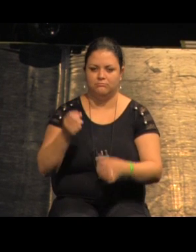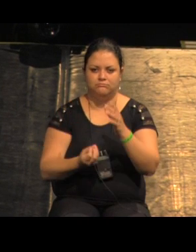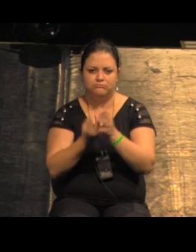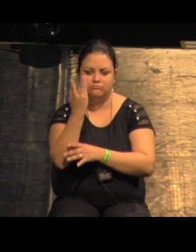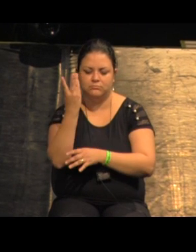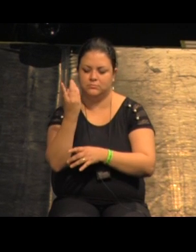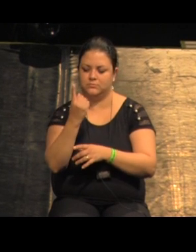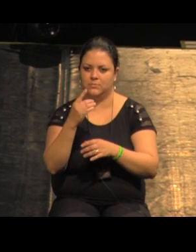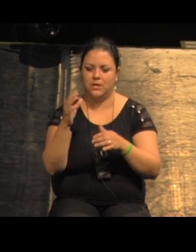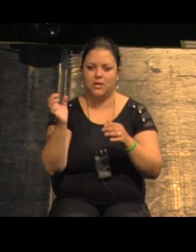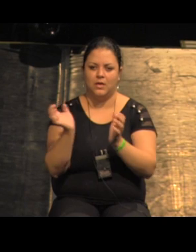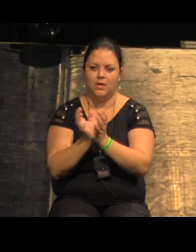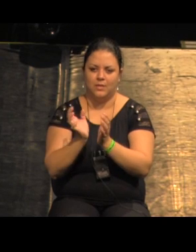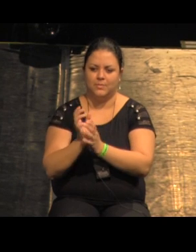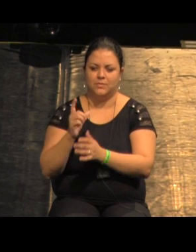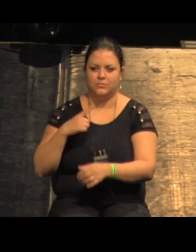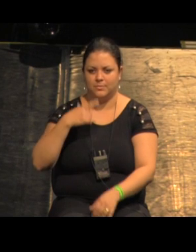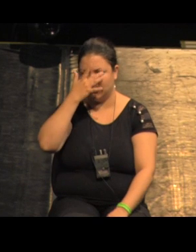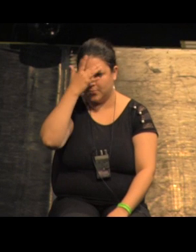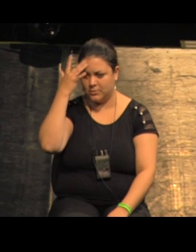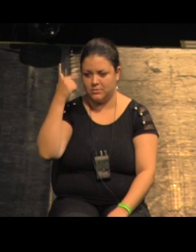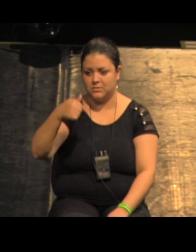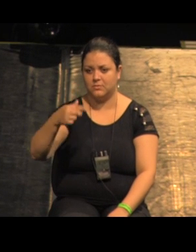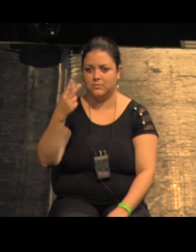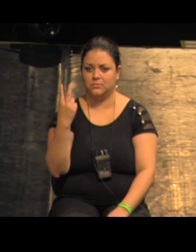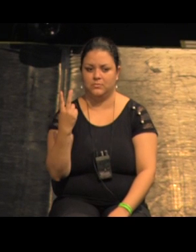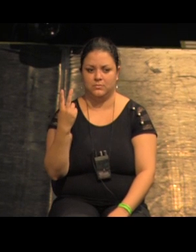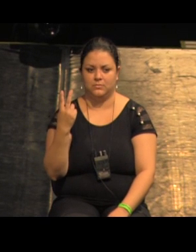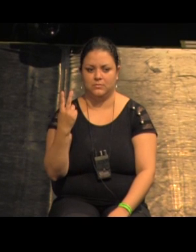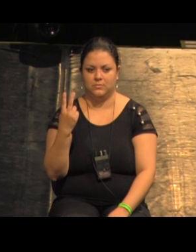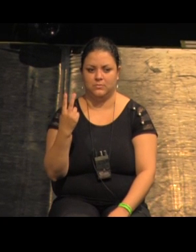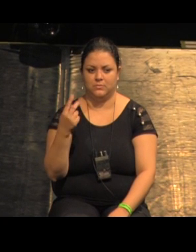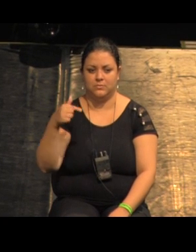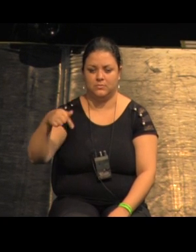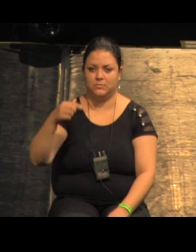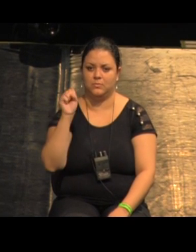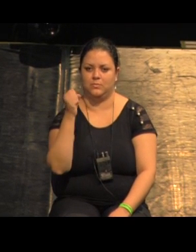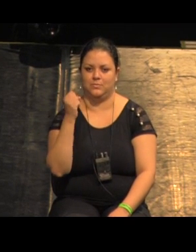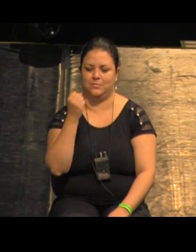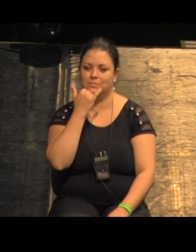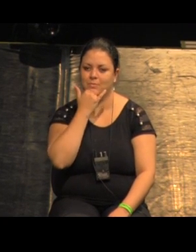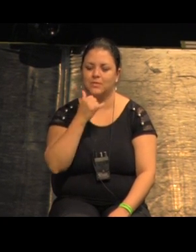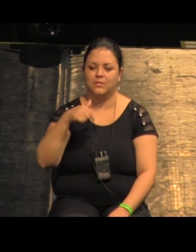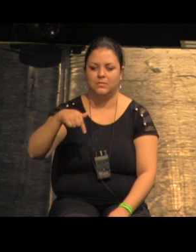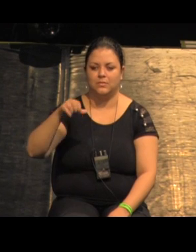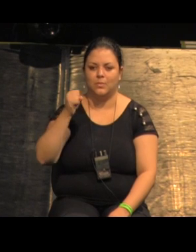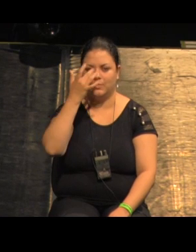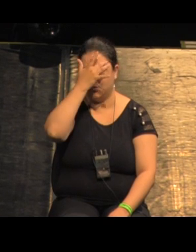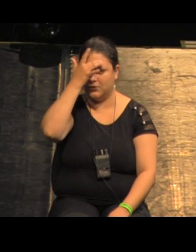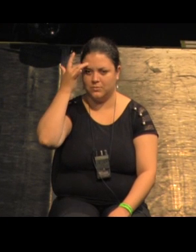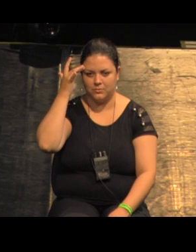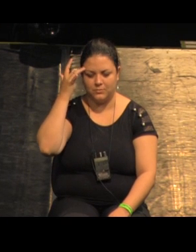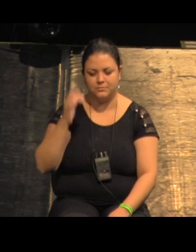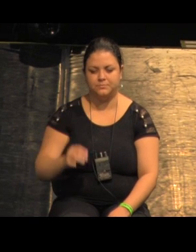a equipe que trabalhou nesses projetos tinha 72 pessoas 72? 8? 78 pessoas